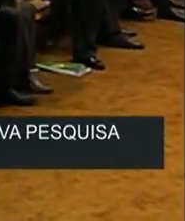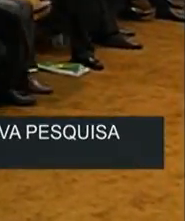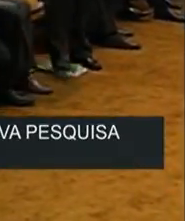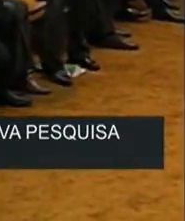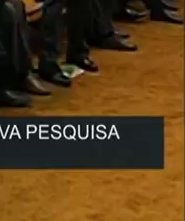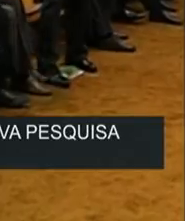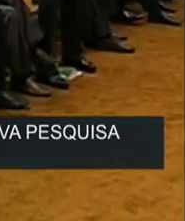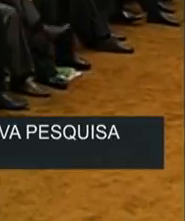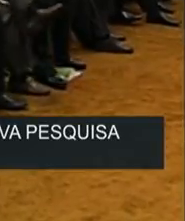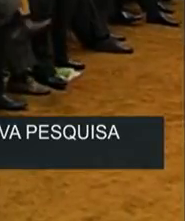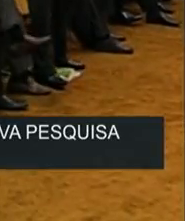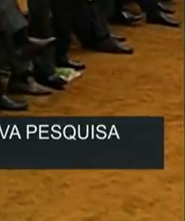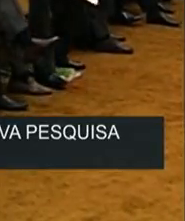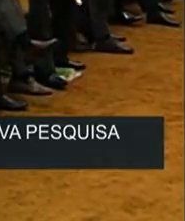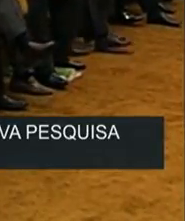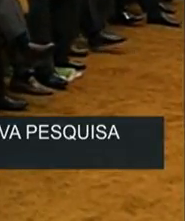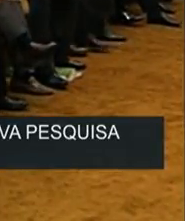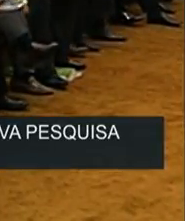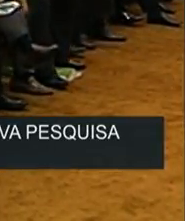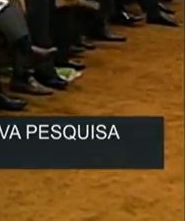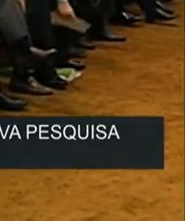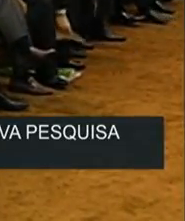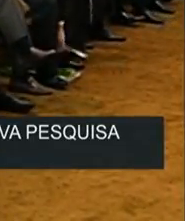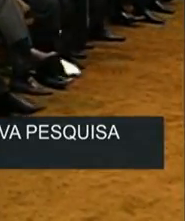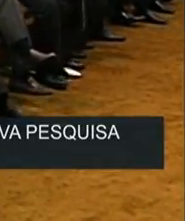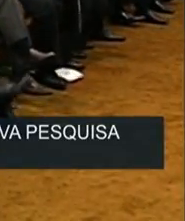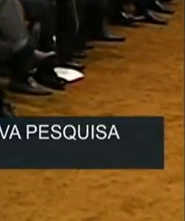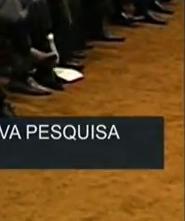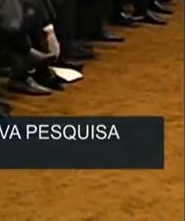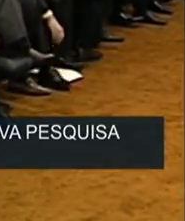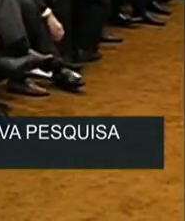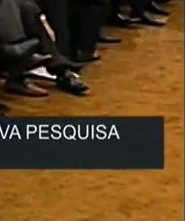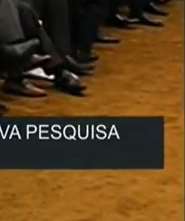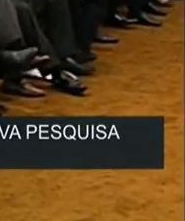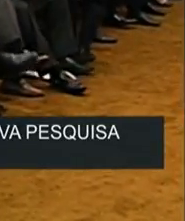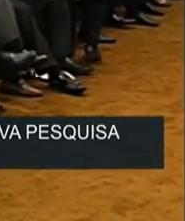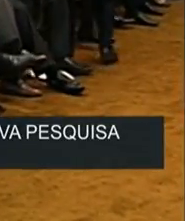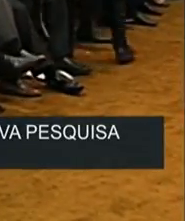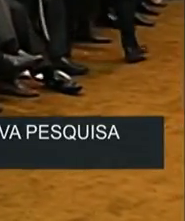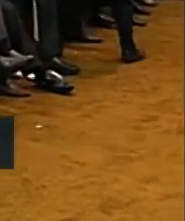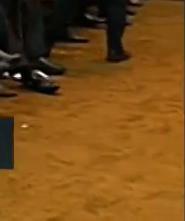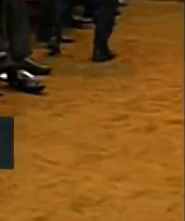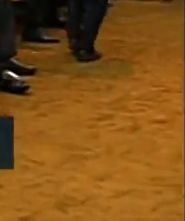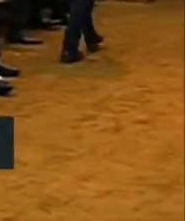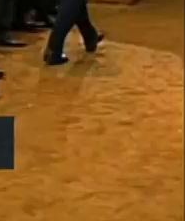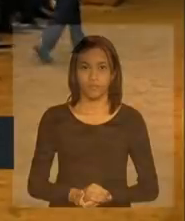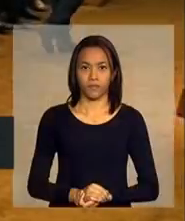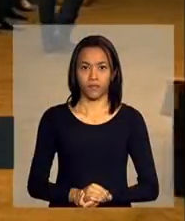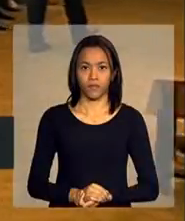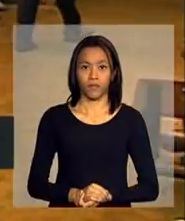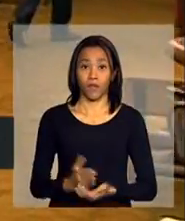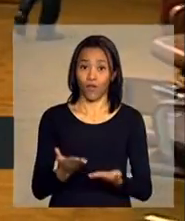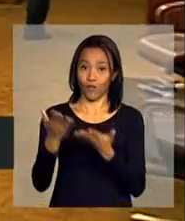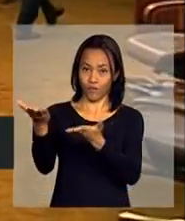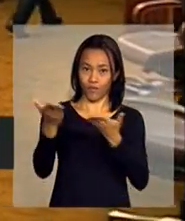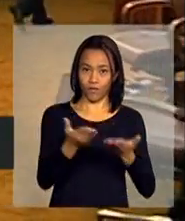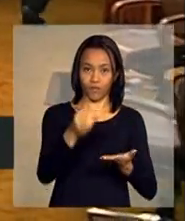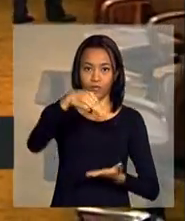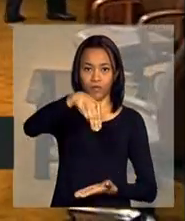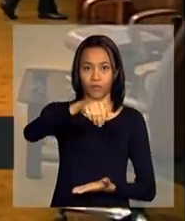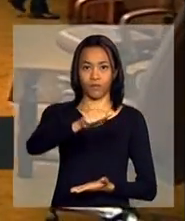Convidamos agora o senhor Mauro Borges, presidente da Agência Brasileira de Desenvolvimento Industrial, para fazer uso da palavra.